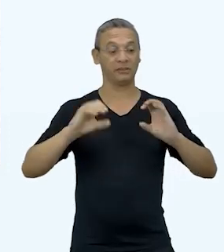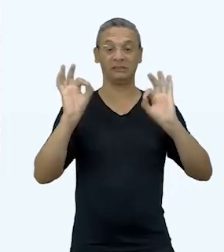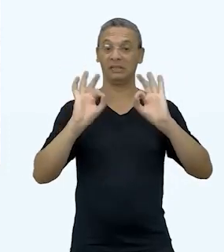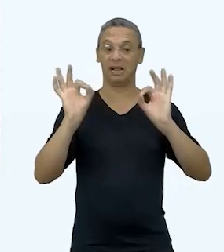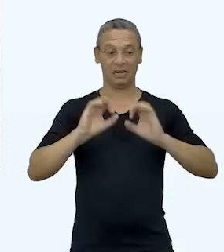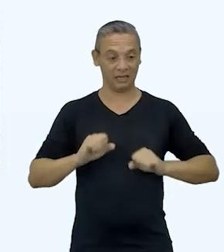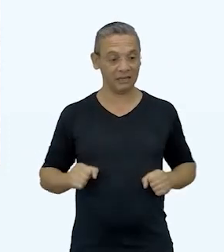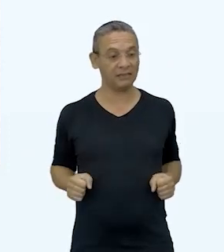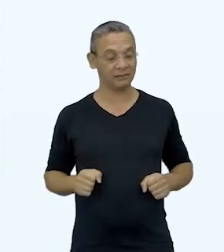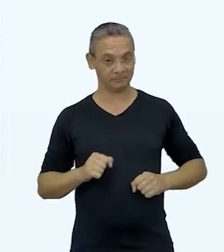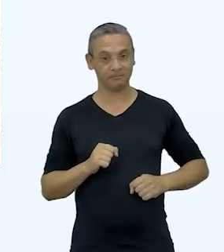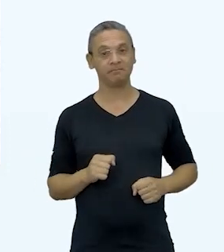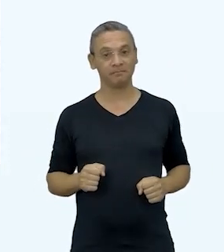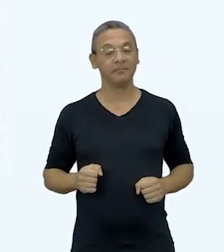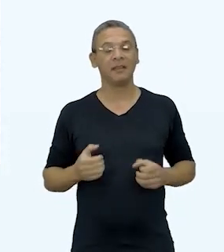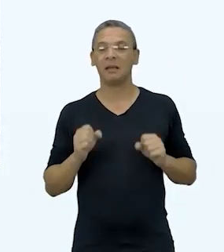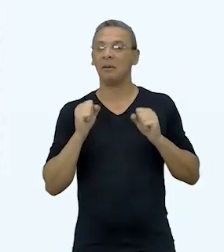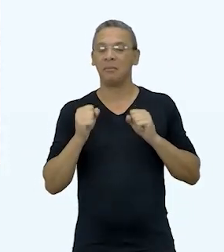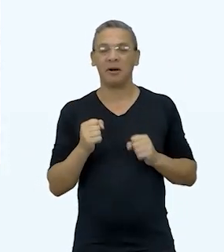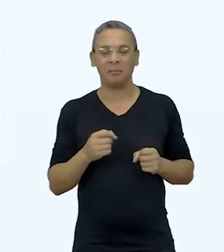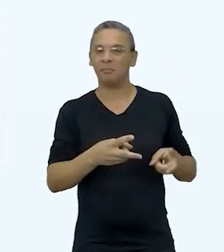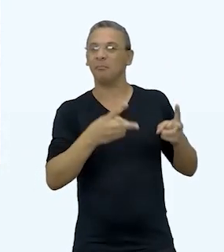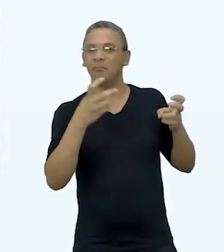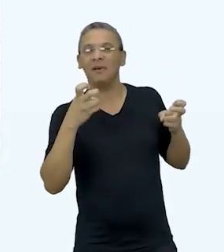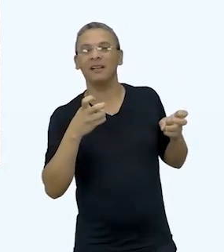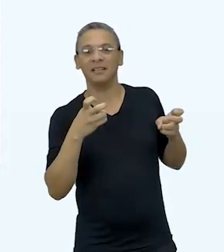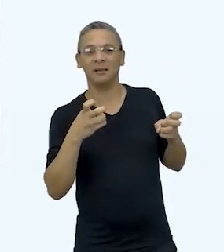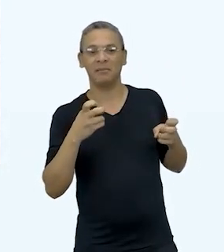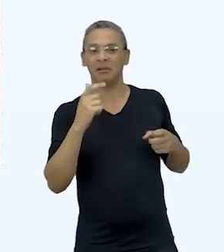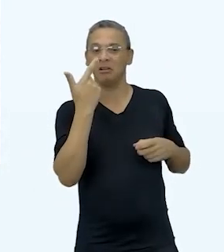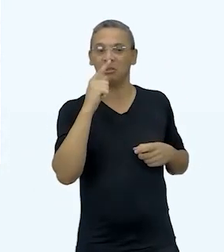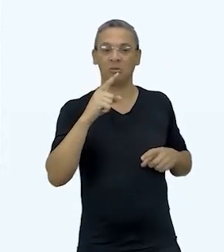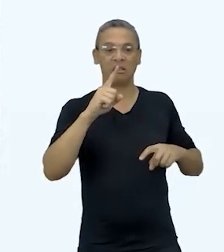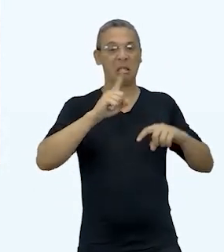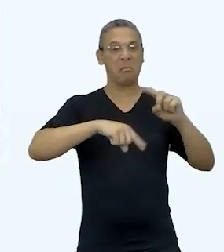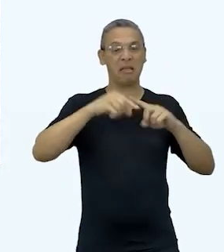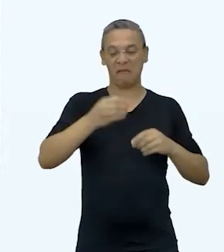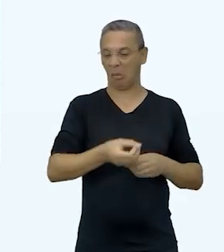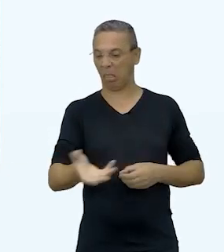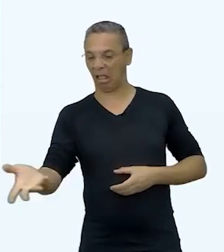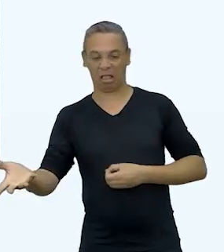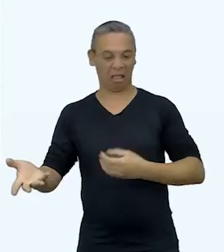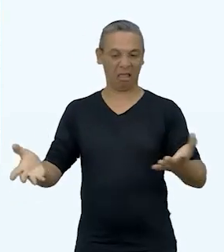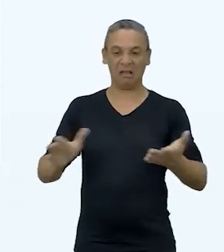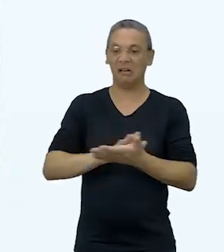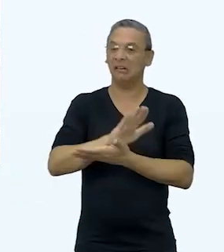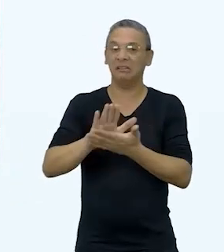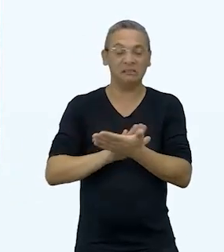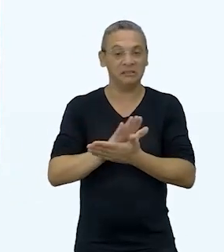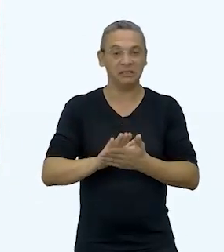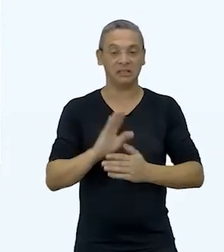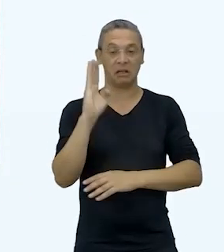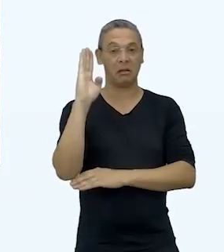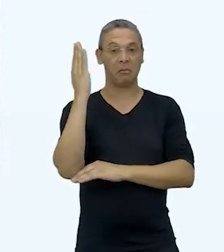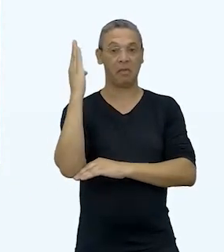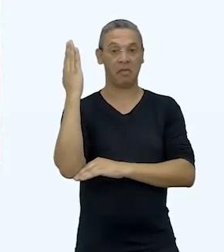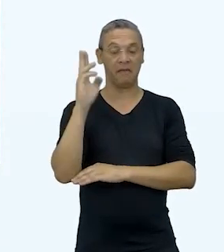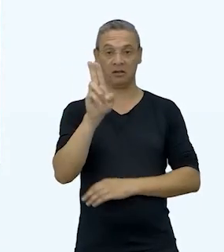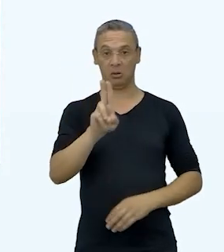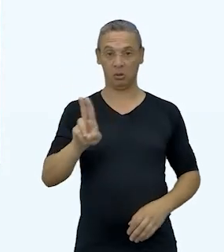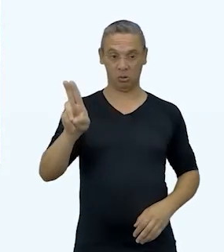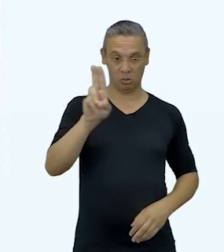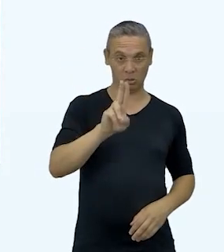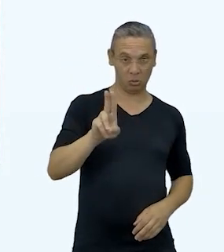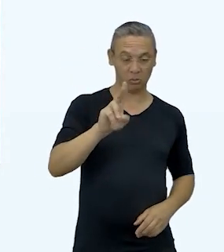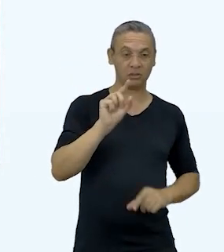material. Não há nenhum descarte. Você pode notar que se não ver um material jogado e a tábua, a madeira que eu usei para fazer